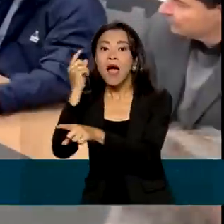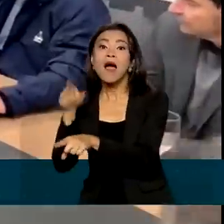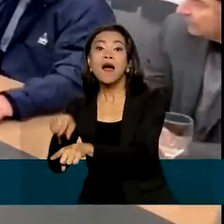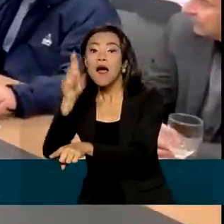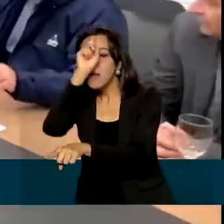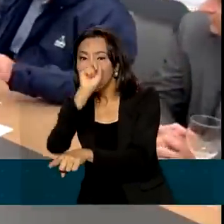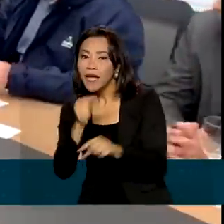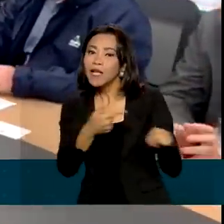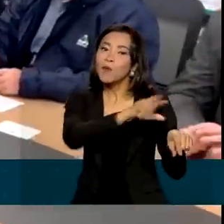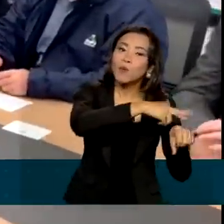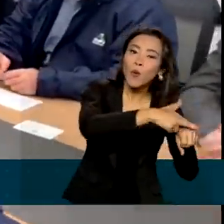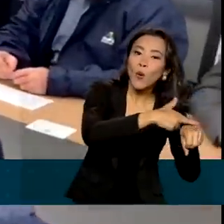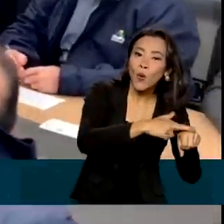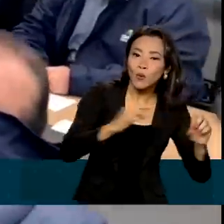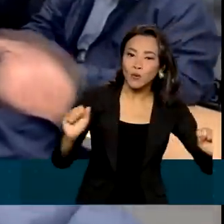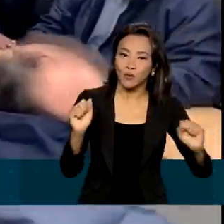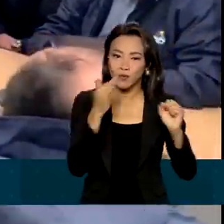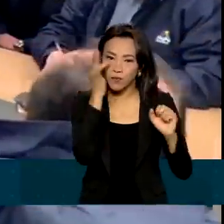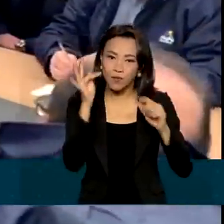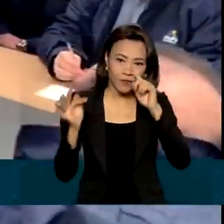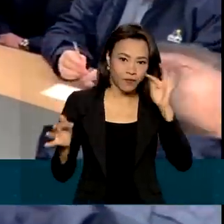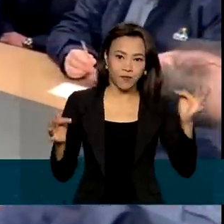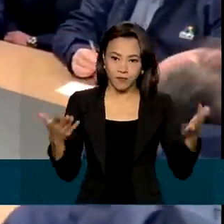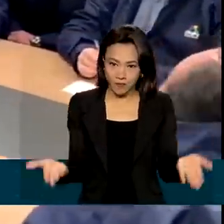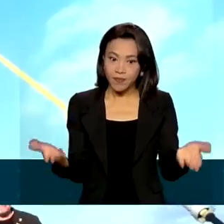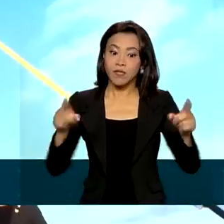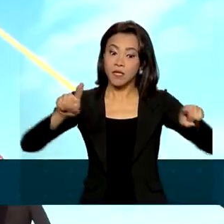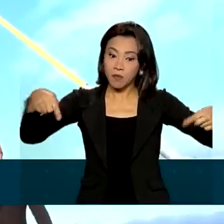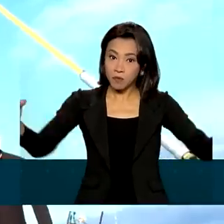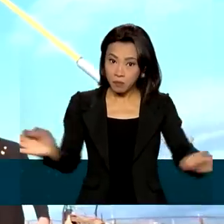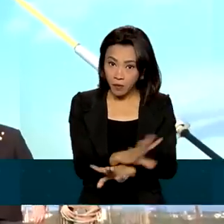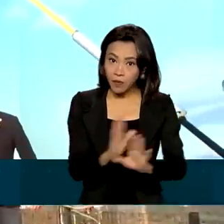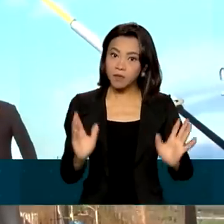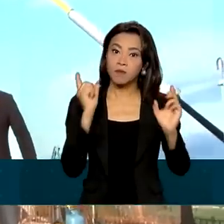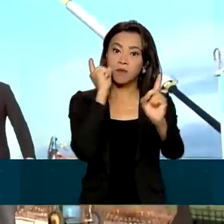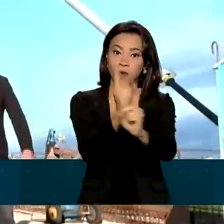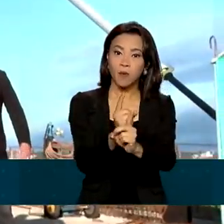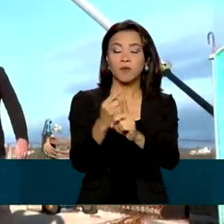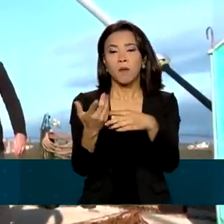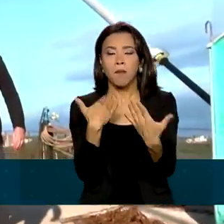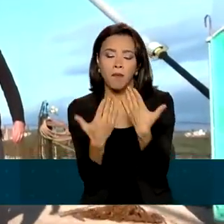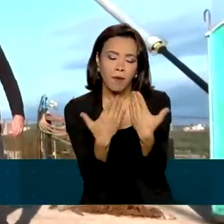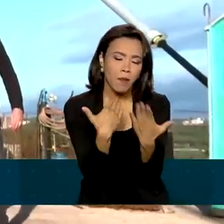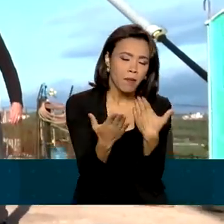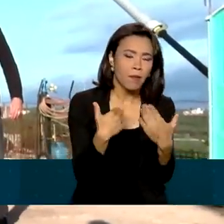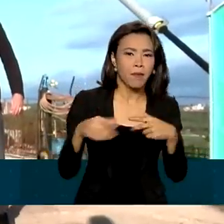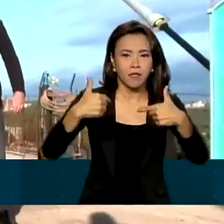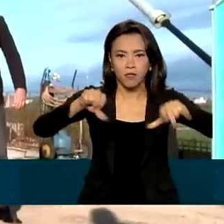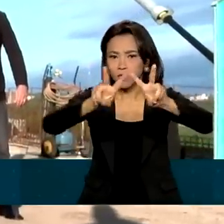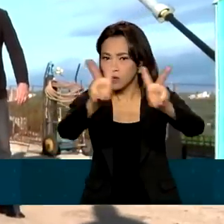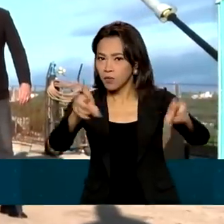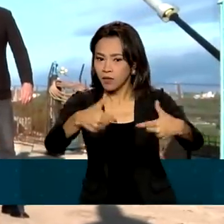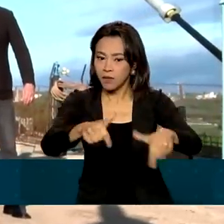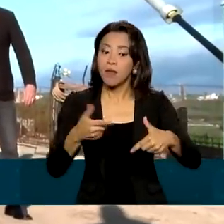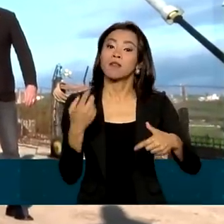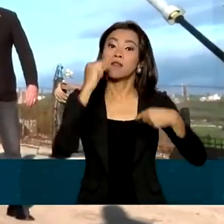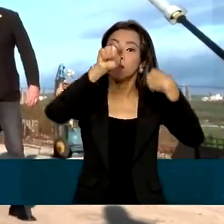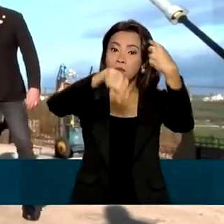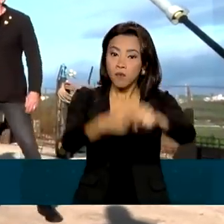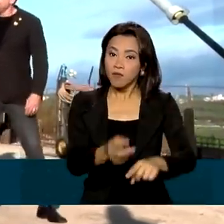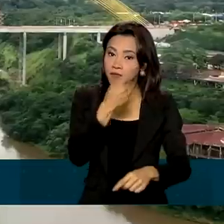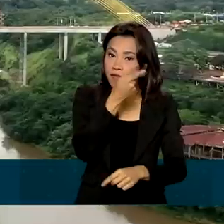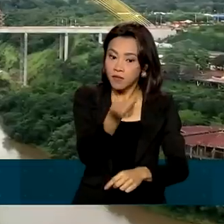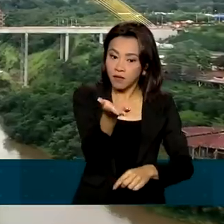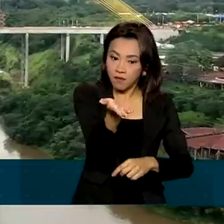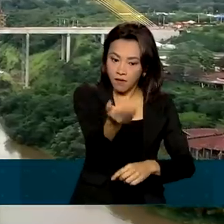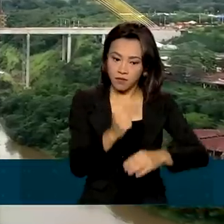Em seguida, os dois participaram de uma reunião de trabalho. Por fim, fizeram uma visita às obras da Ponte da Integração Brasil